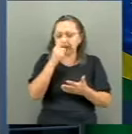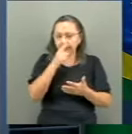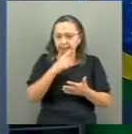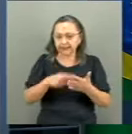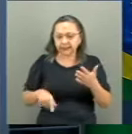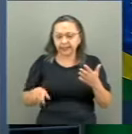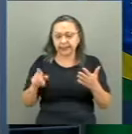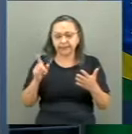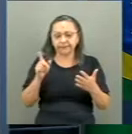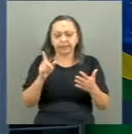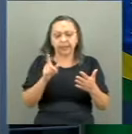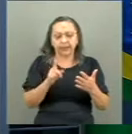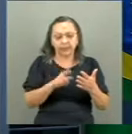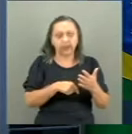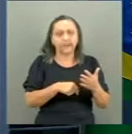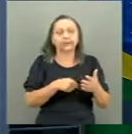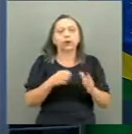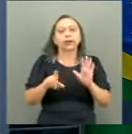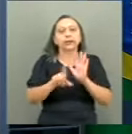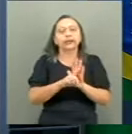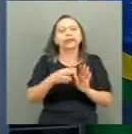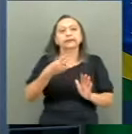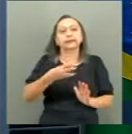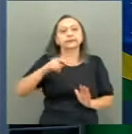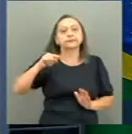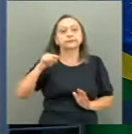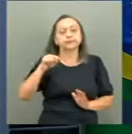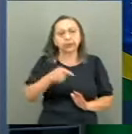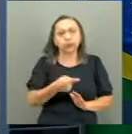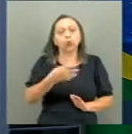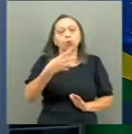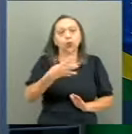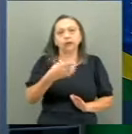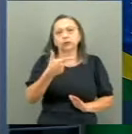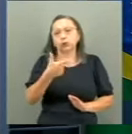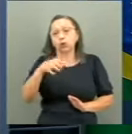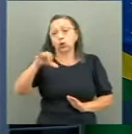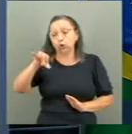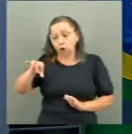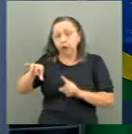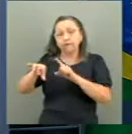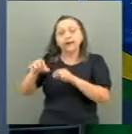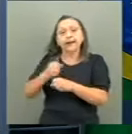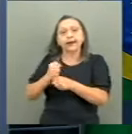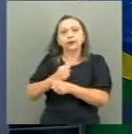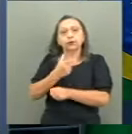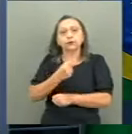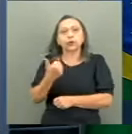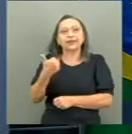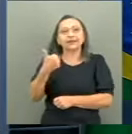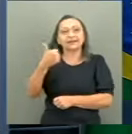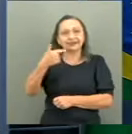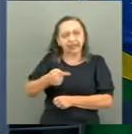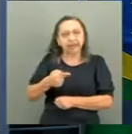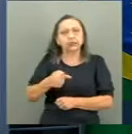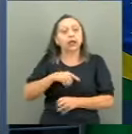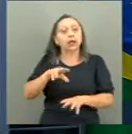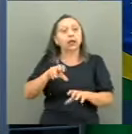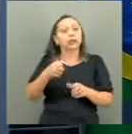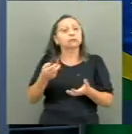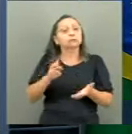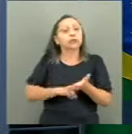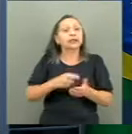a Lei nº.429, de 2017, admitindo-se terceirização